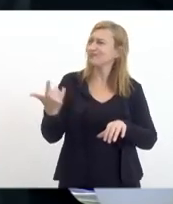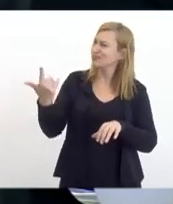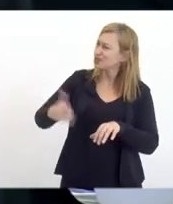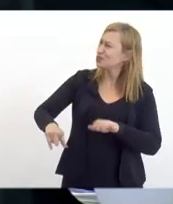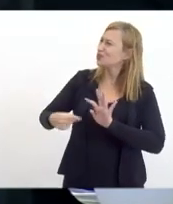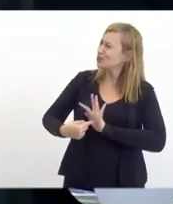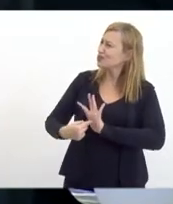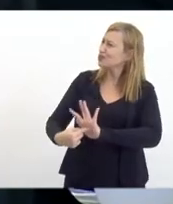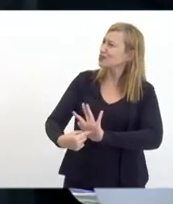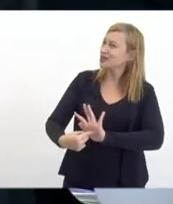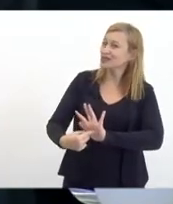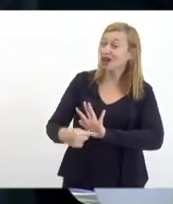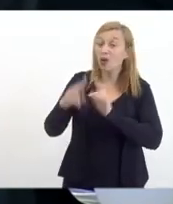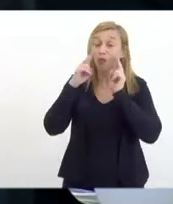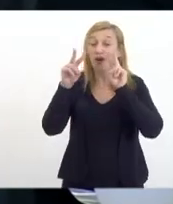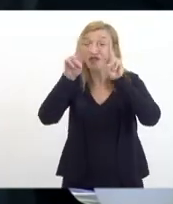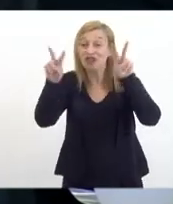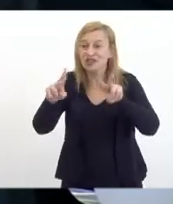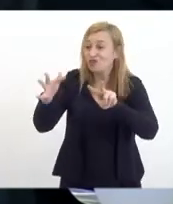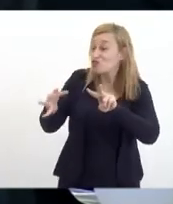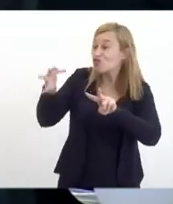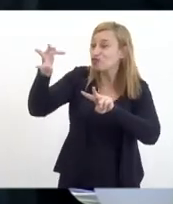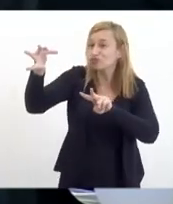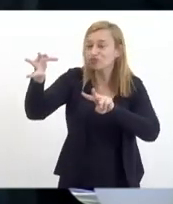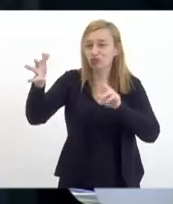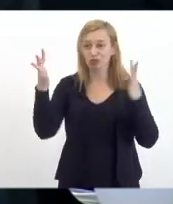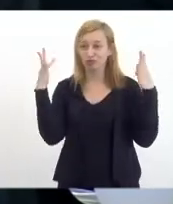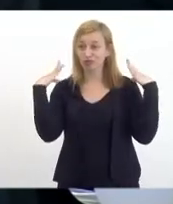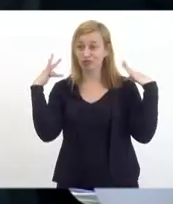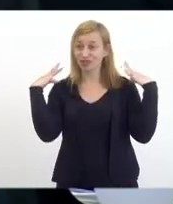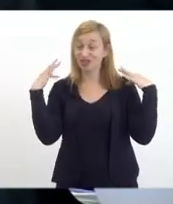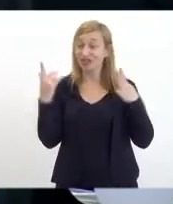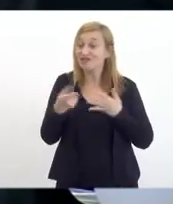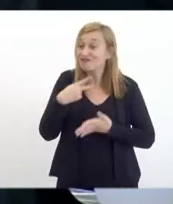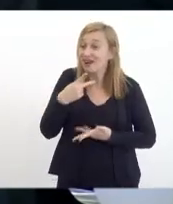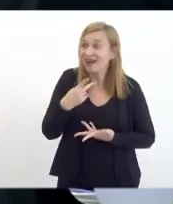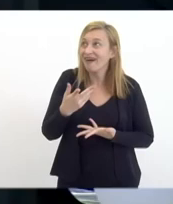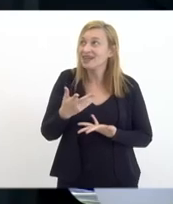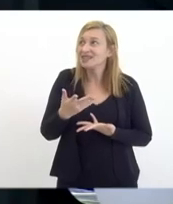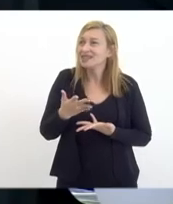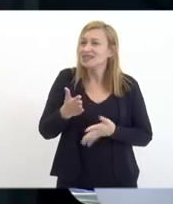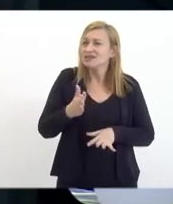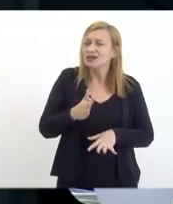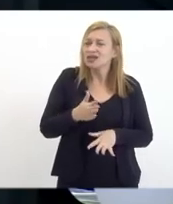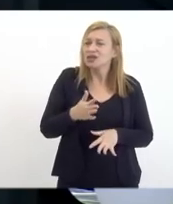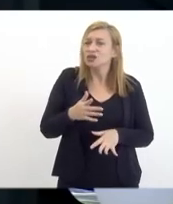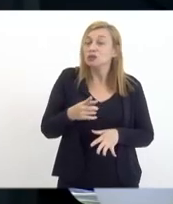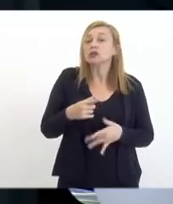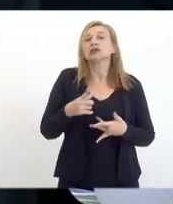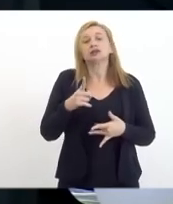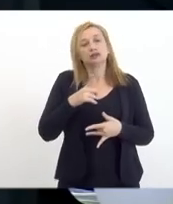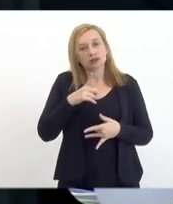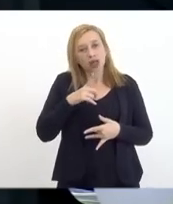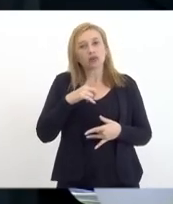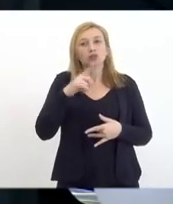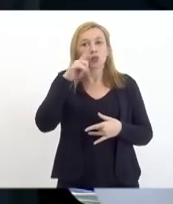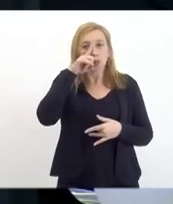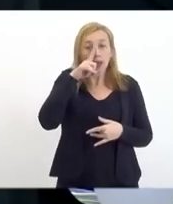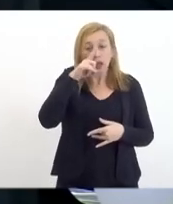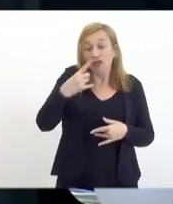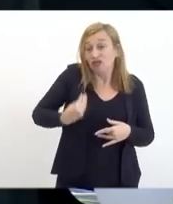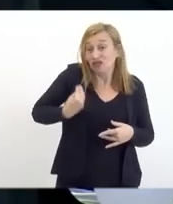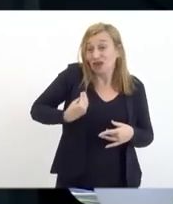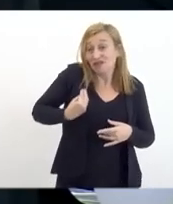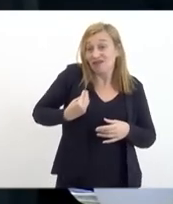mostrar uma visão futurista dizer que mais do que não corremos o risco de viver a